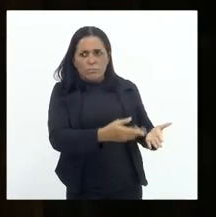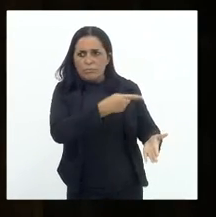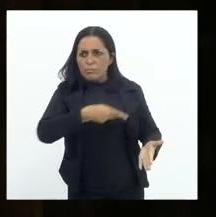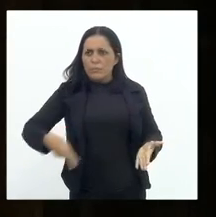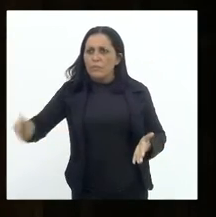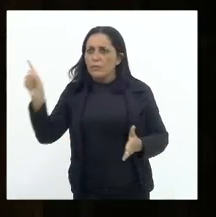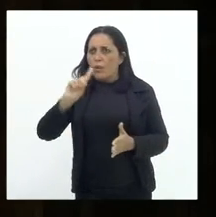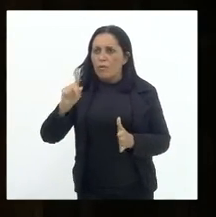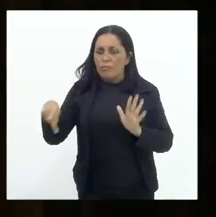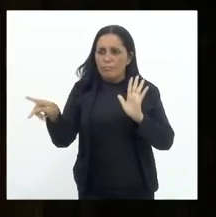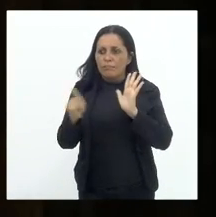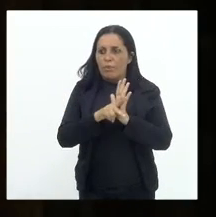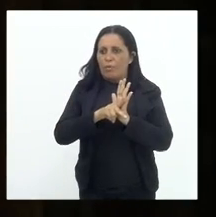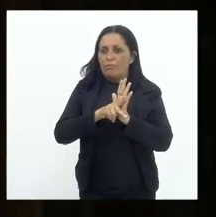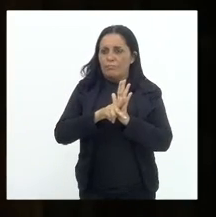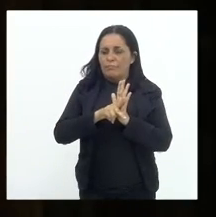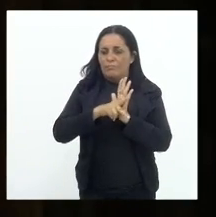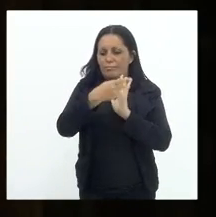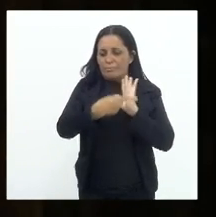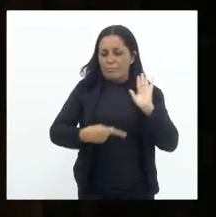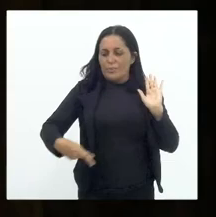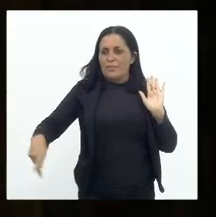É o próprio presidente da república.